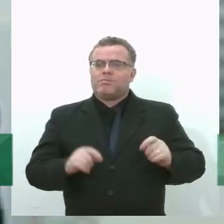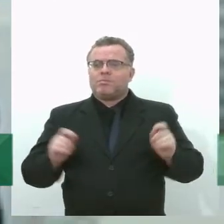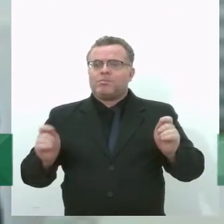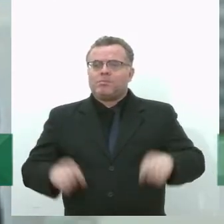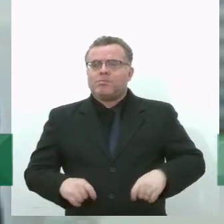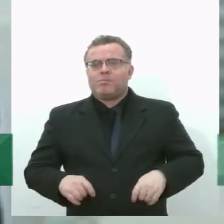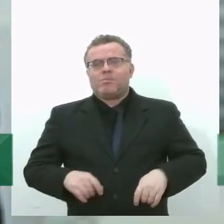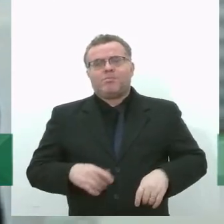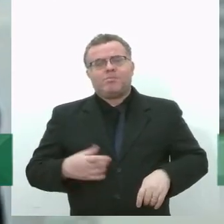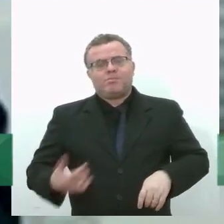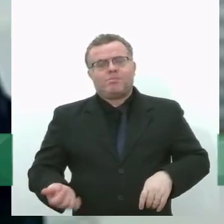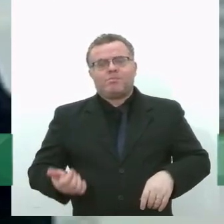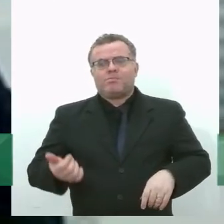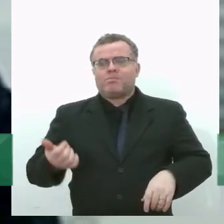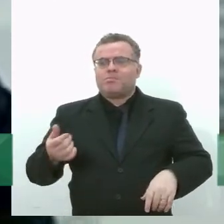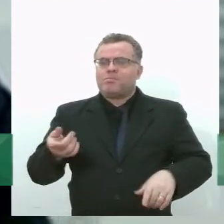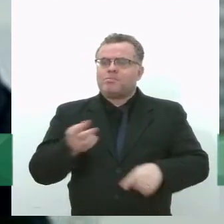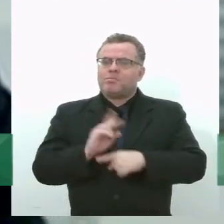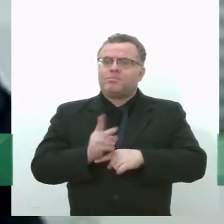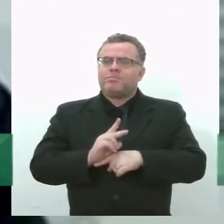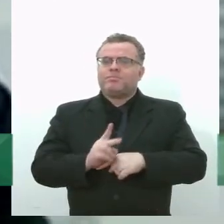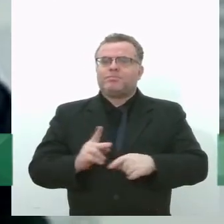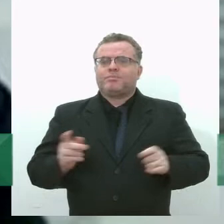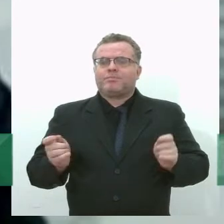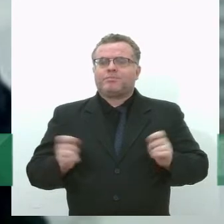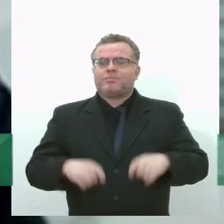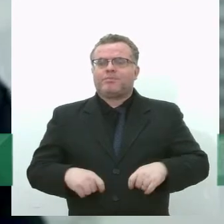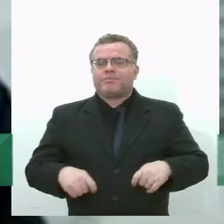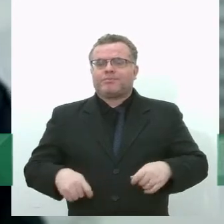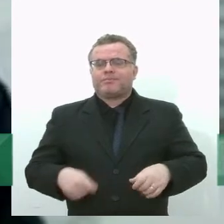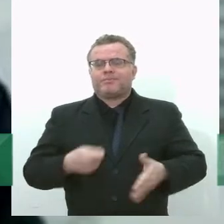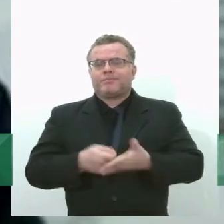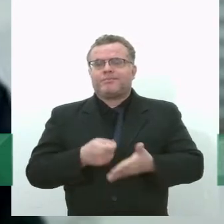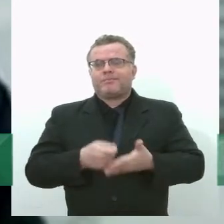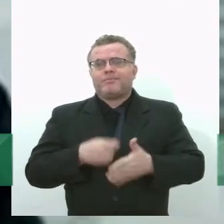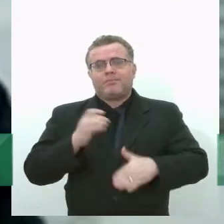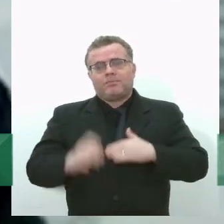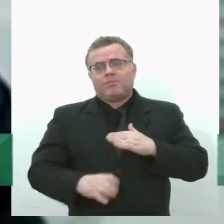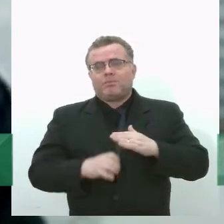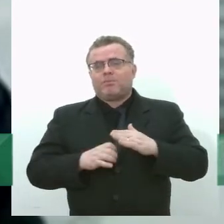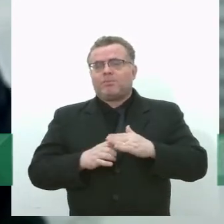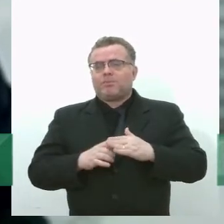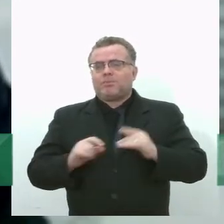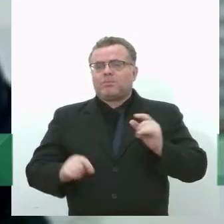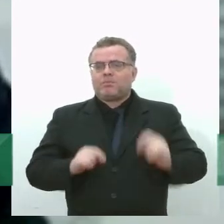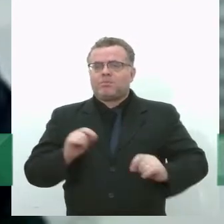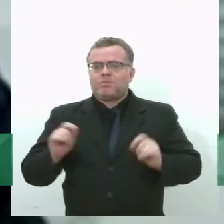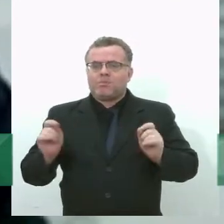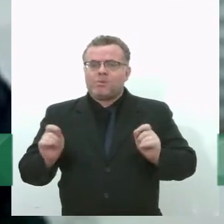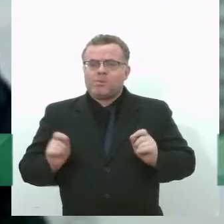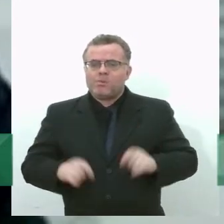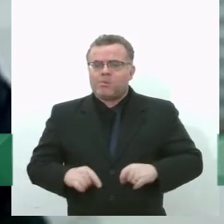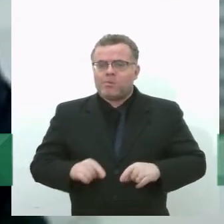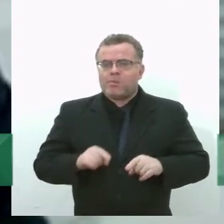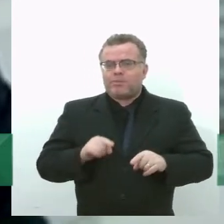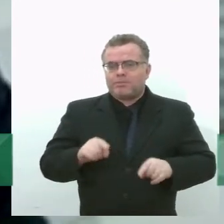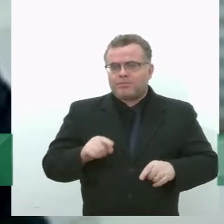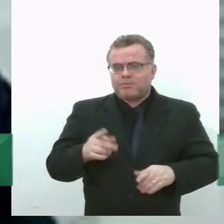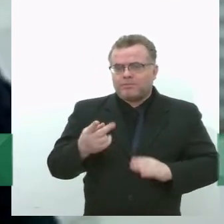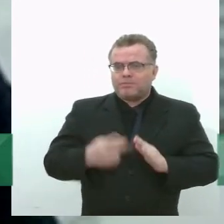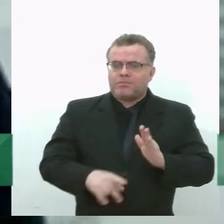fiscalizar e poder exigir mais as empresas. E, também, esse incentivo do projeto de lei